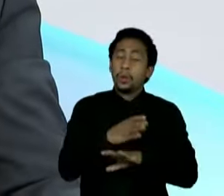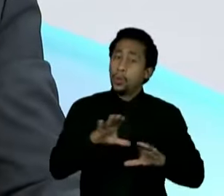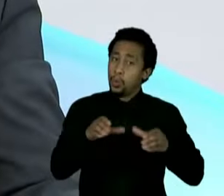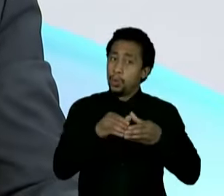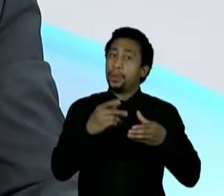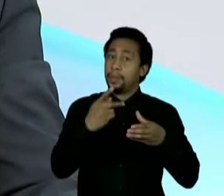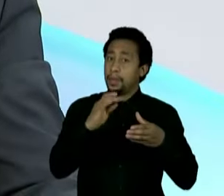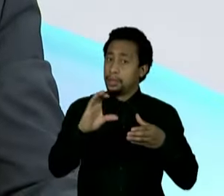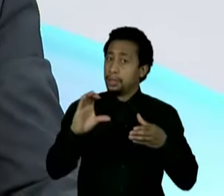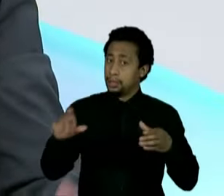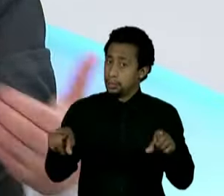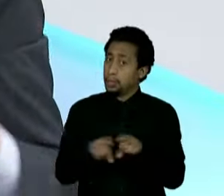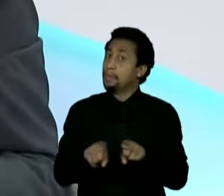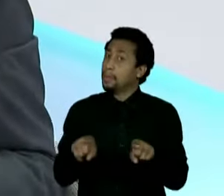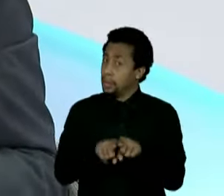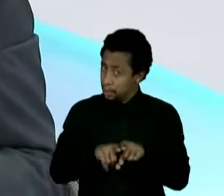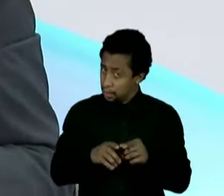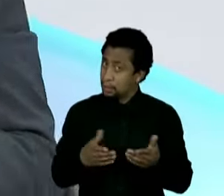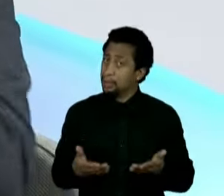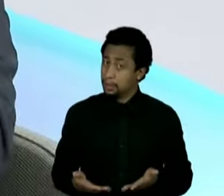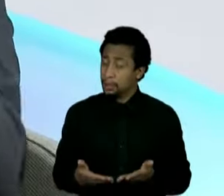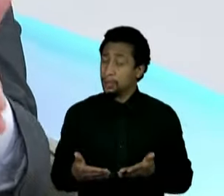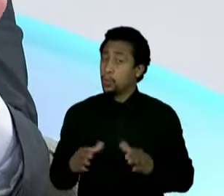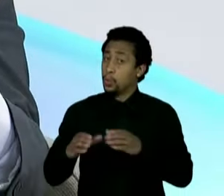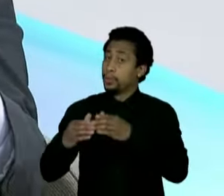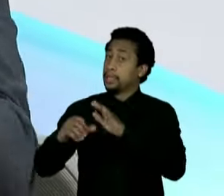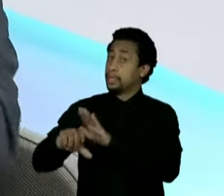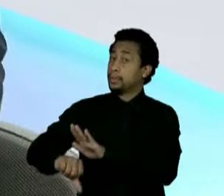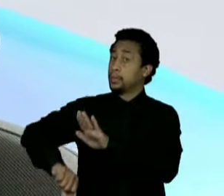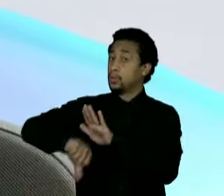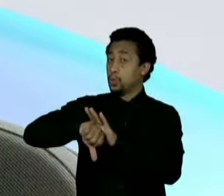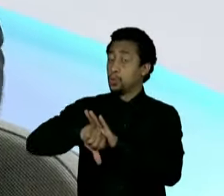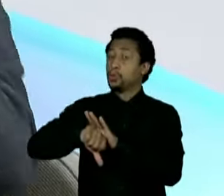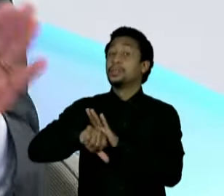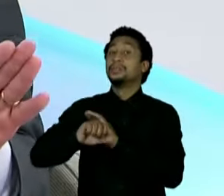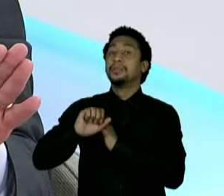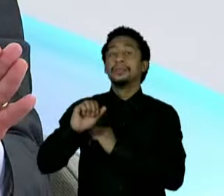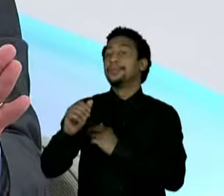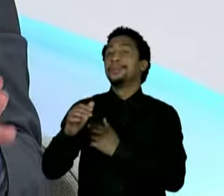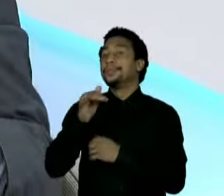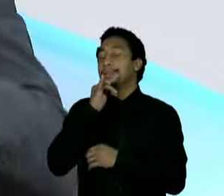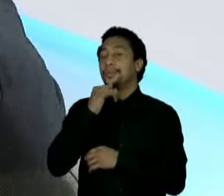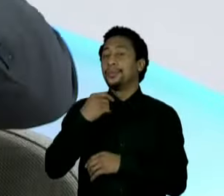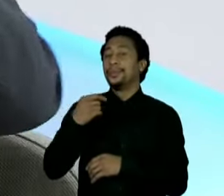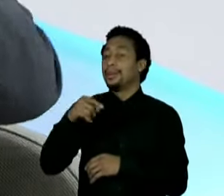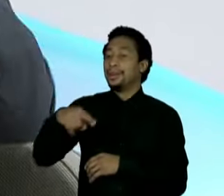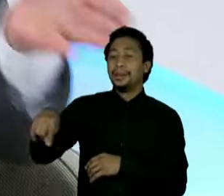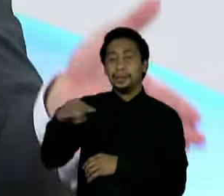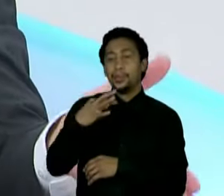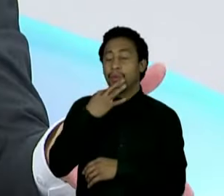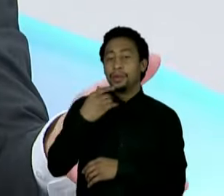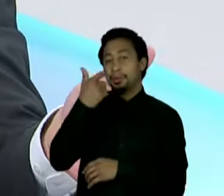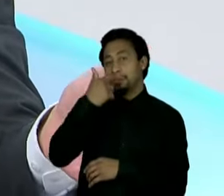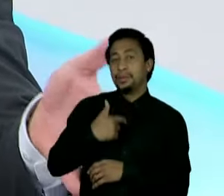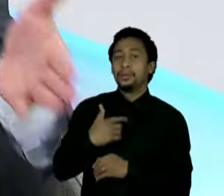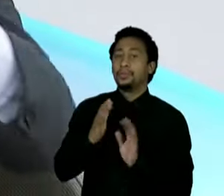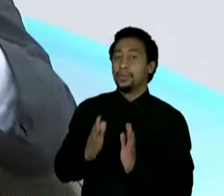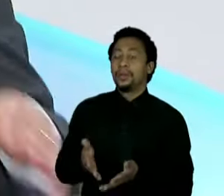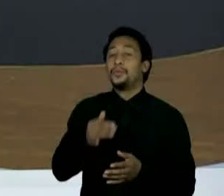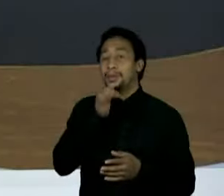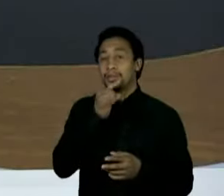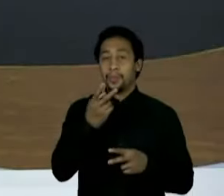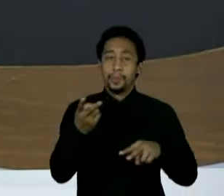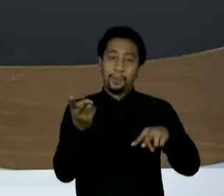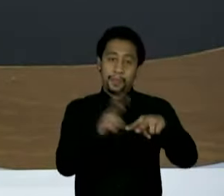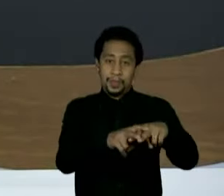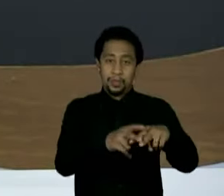organizados de crime. E, se depender de mim, eles já sabem qual é a minha relação com isso. privatizar presídio em São Paulo, que foi uma